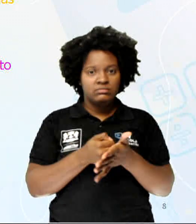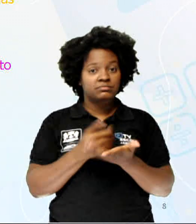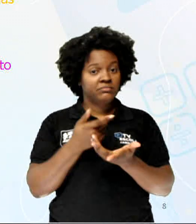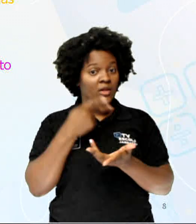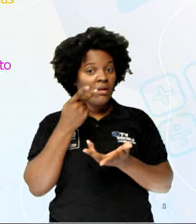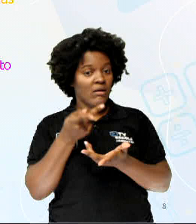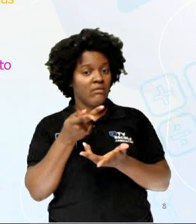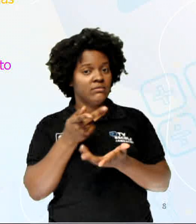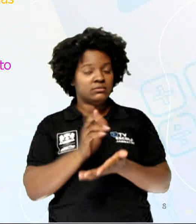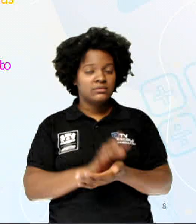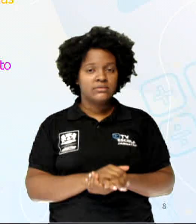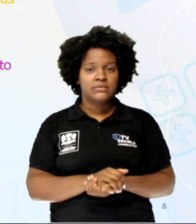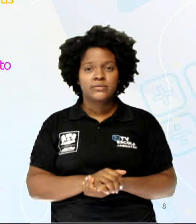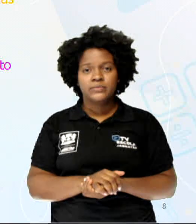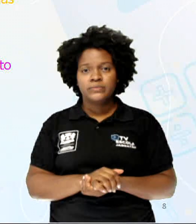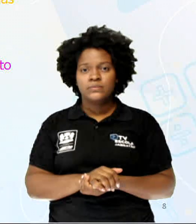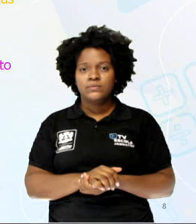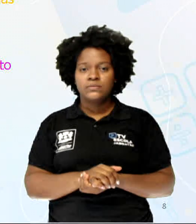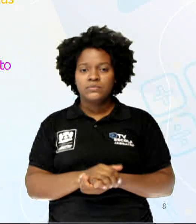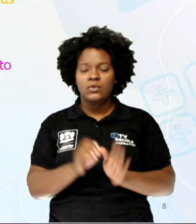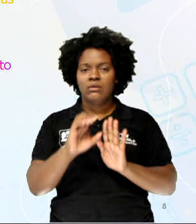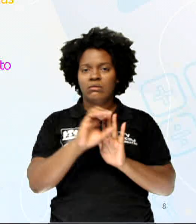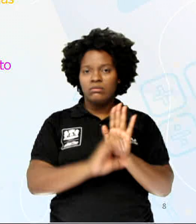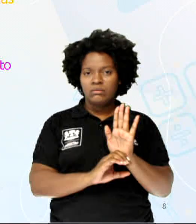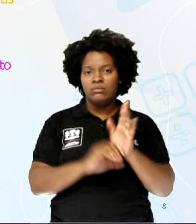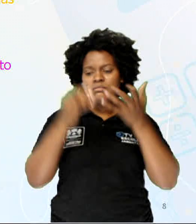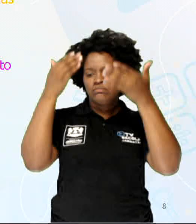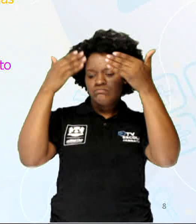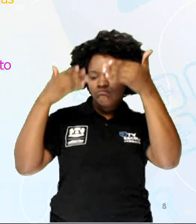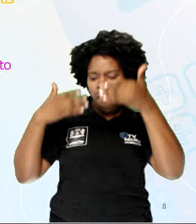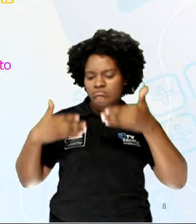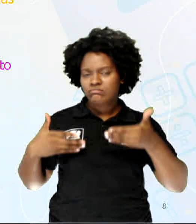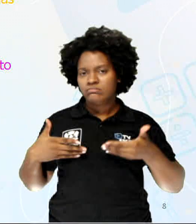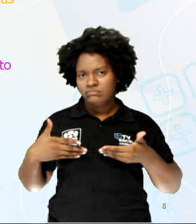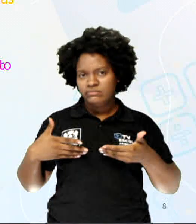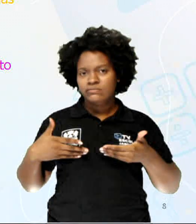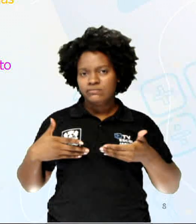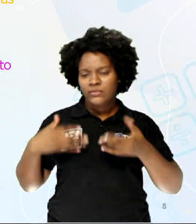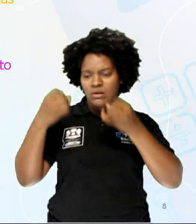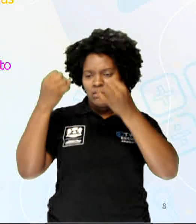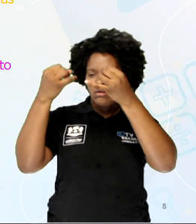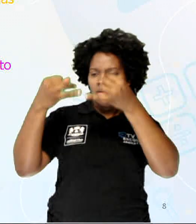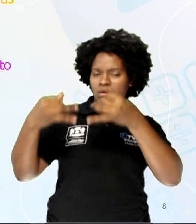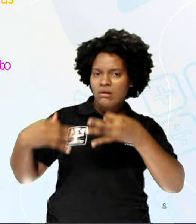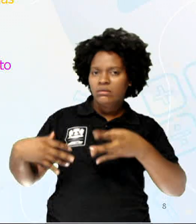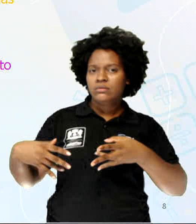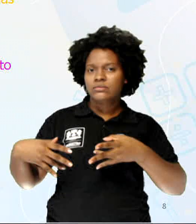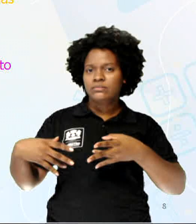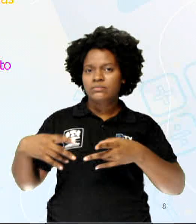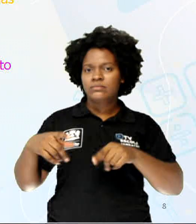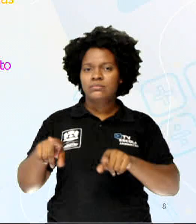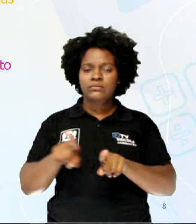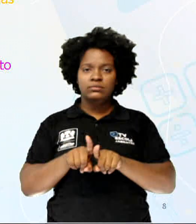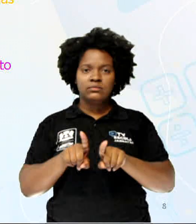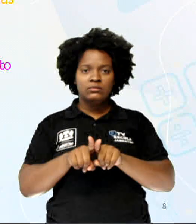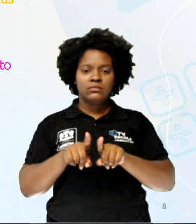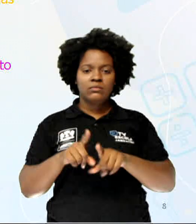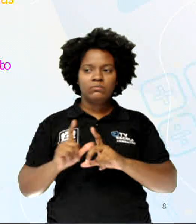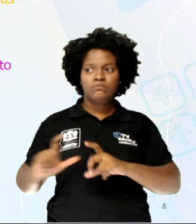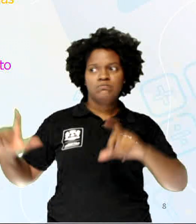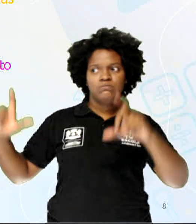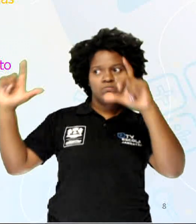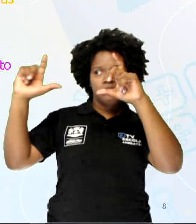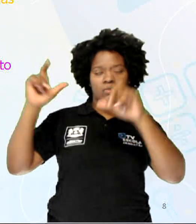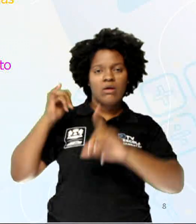claro. Então, a gente vai ter o capítulo do Véu destinado a essa explicação, e nós vamos ter o balão da narradora.